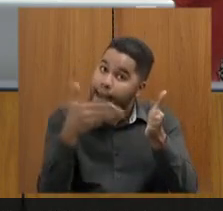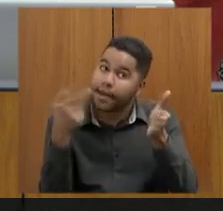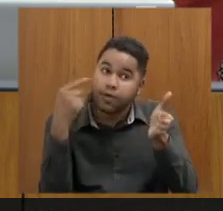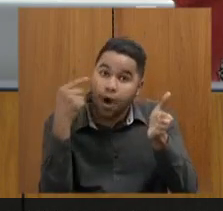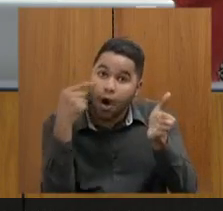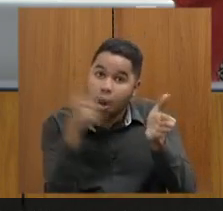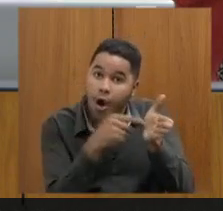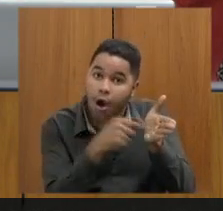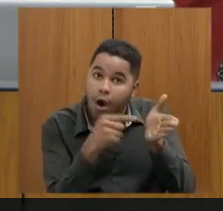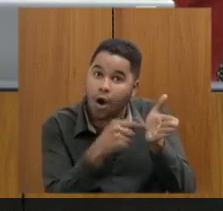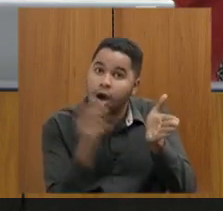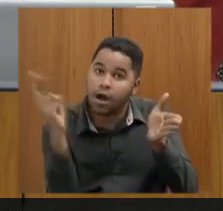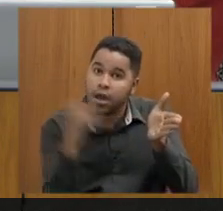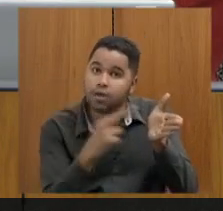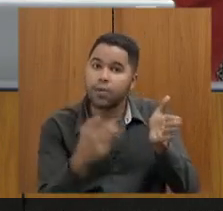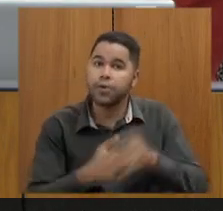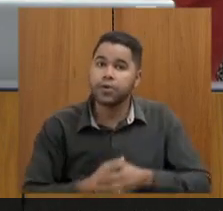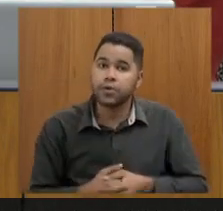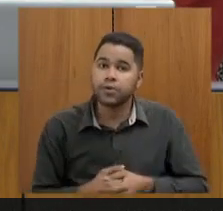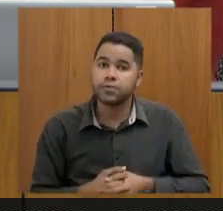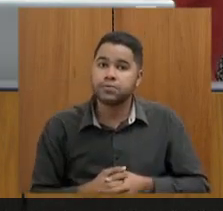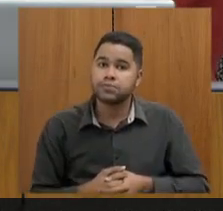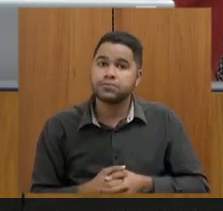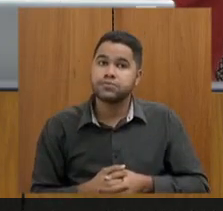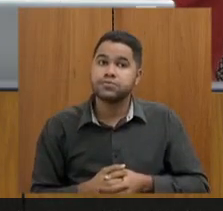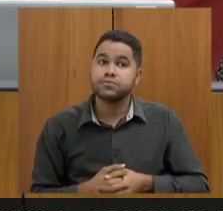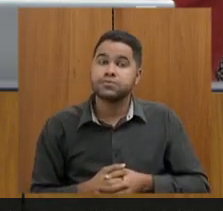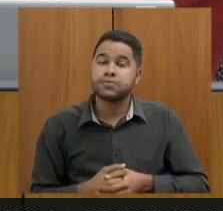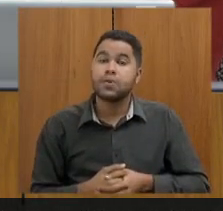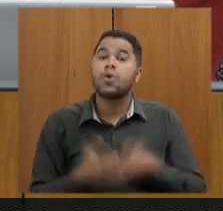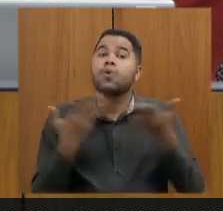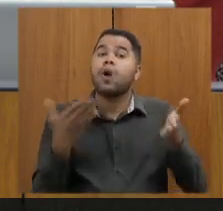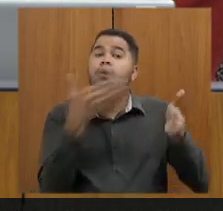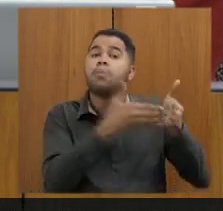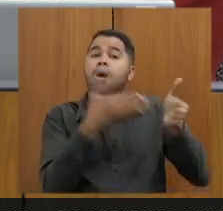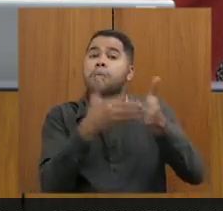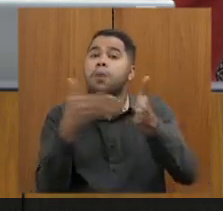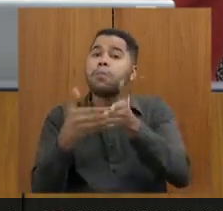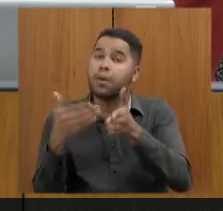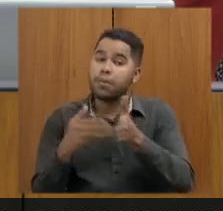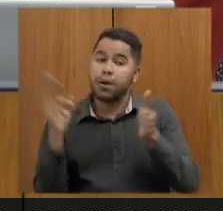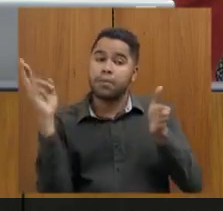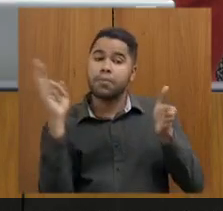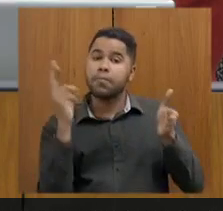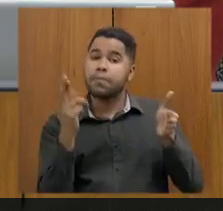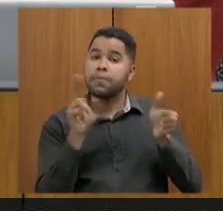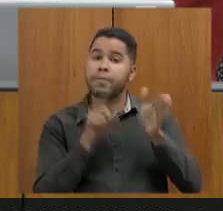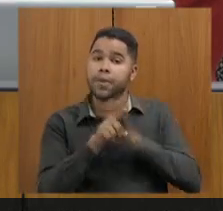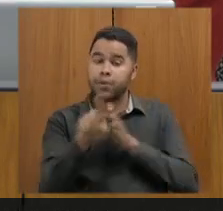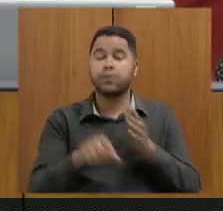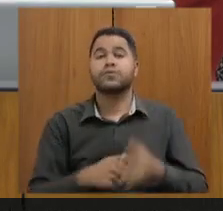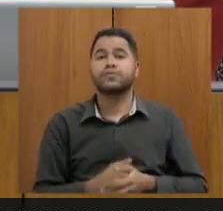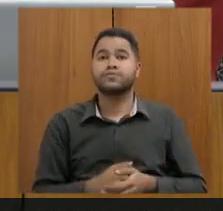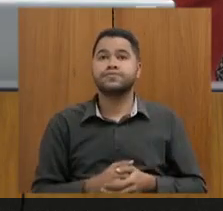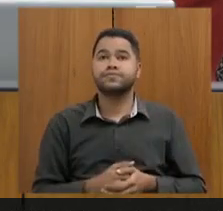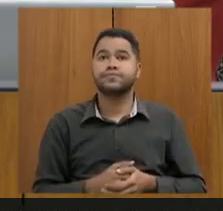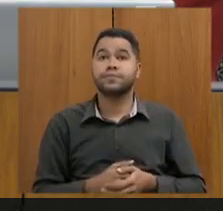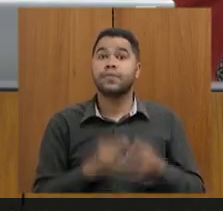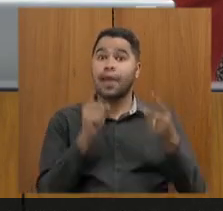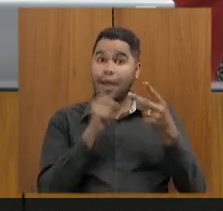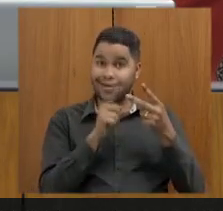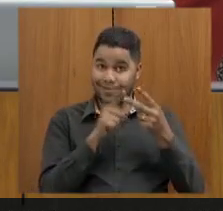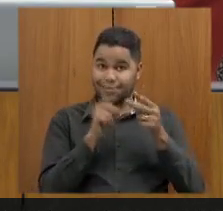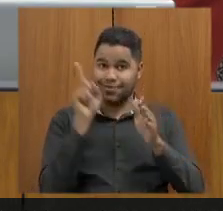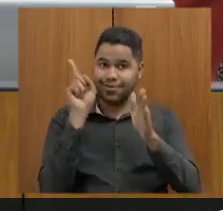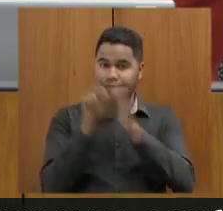de obter a resposta. Quais são as amarras judiciais? Essa foi a minha primeira pergunta. A minha segunda